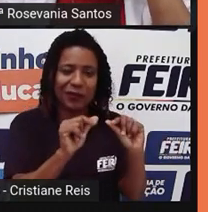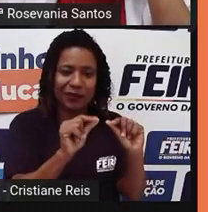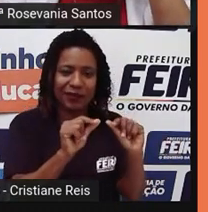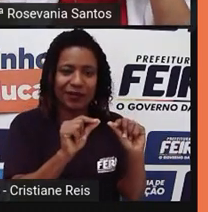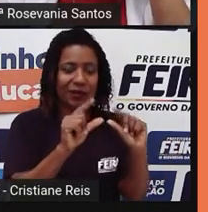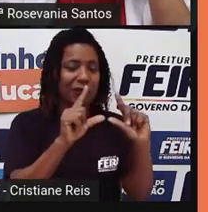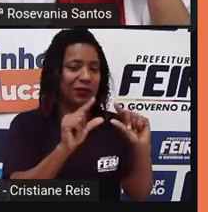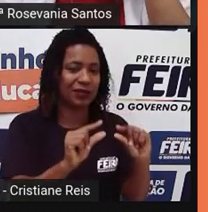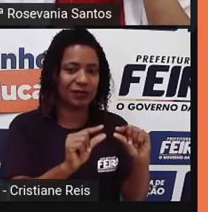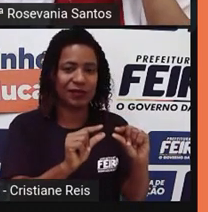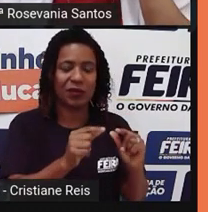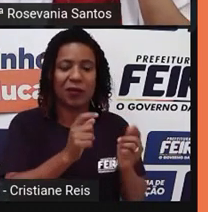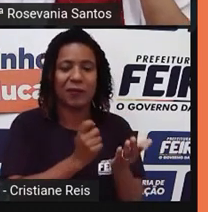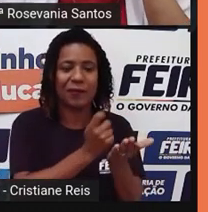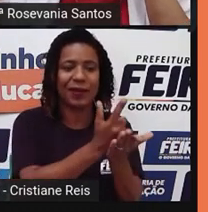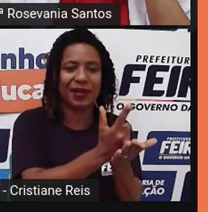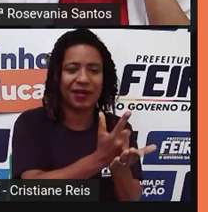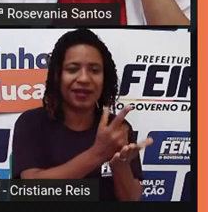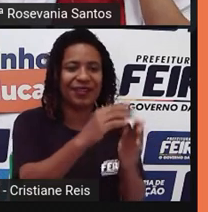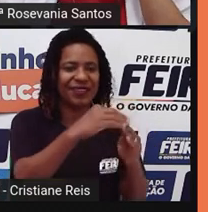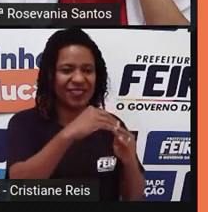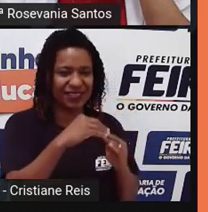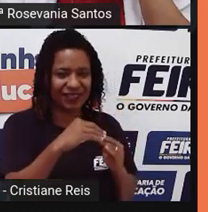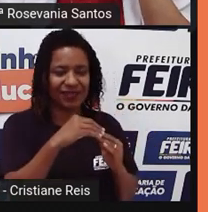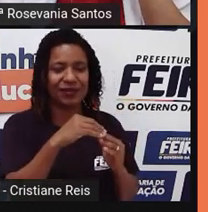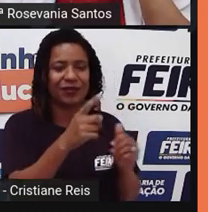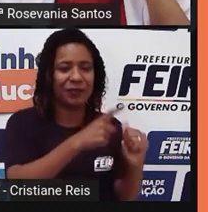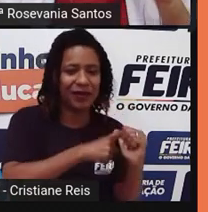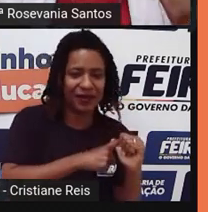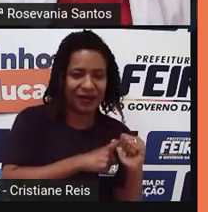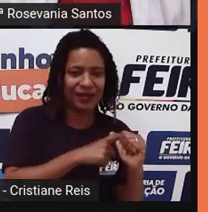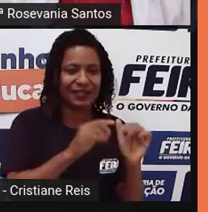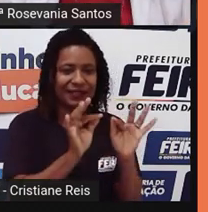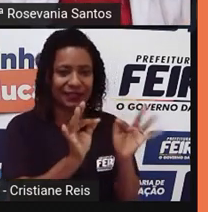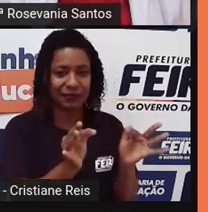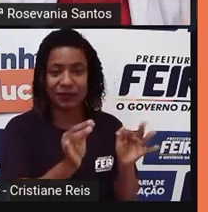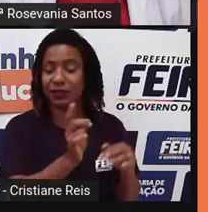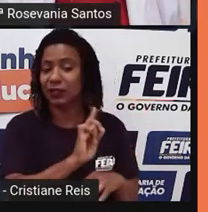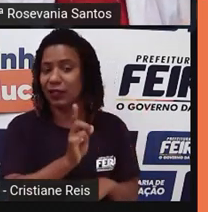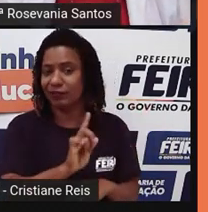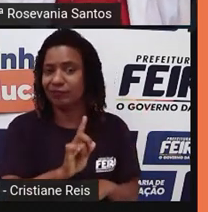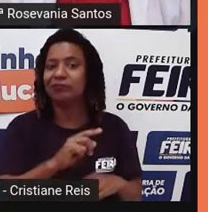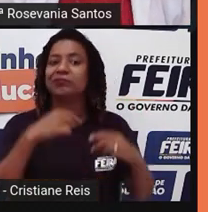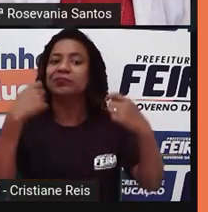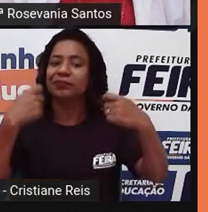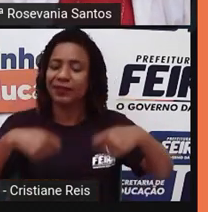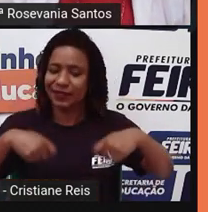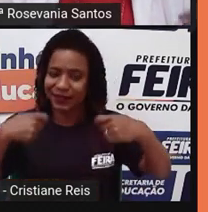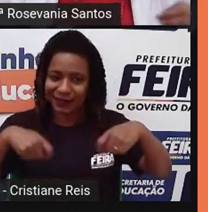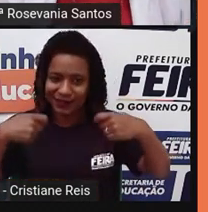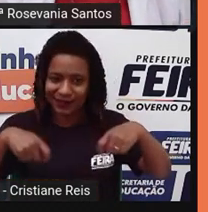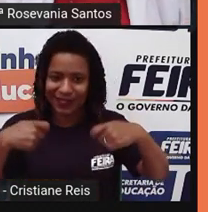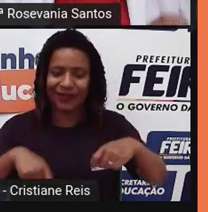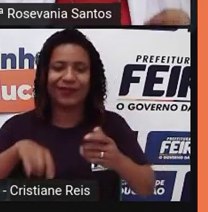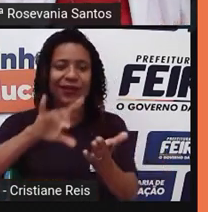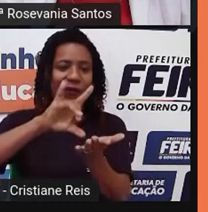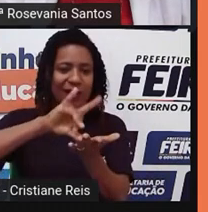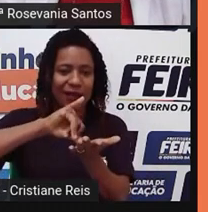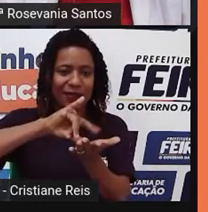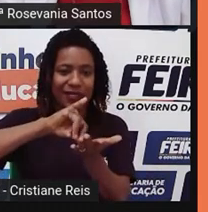limitadas de compra e venda de mercadoria, de empréstimos, de tudo. Então, precisou entrar em cena o capitalismo